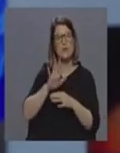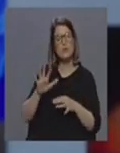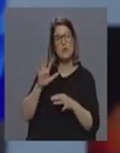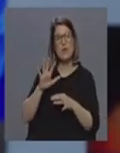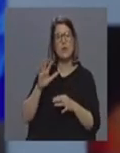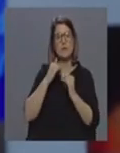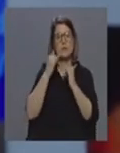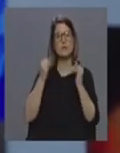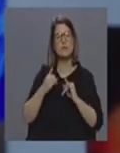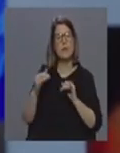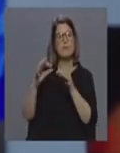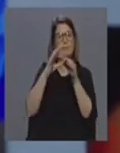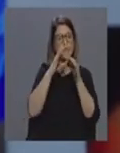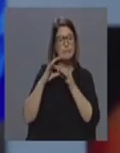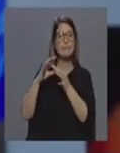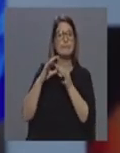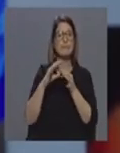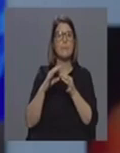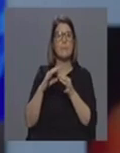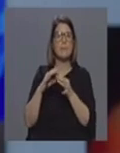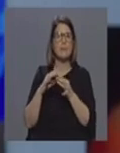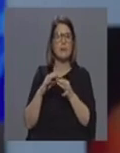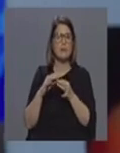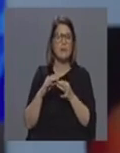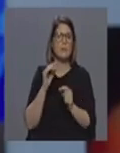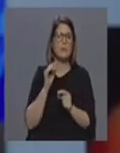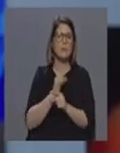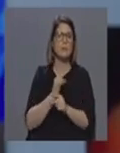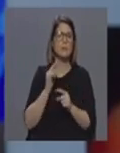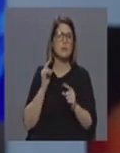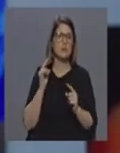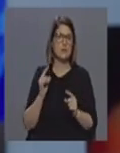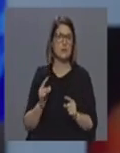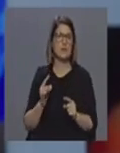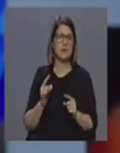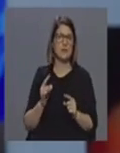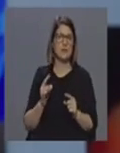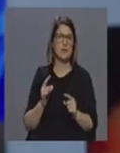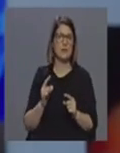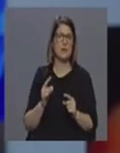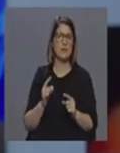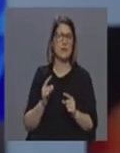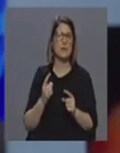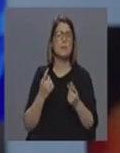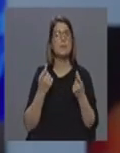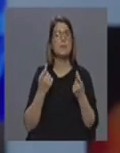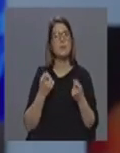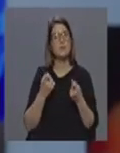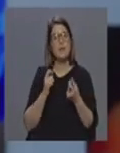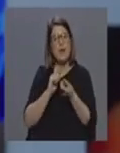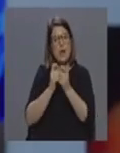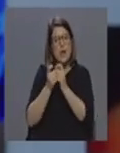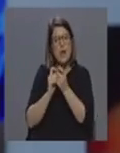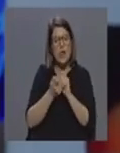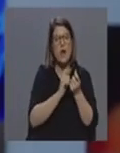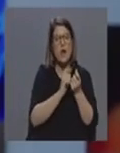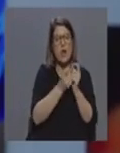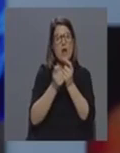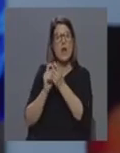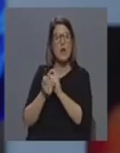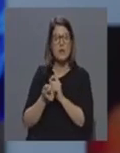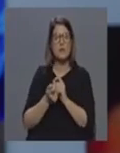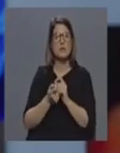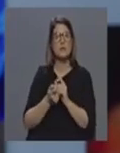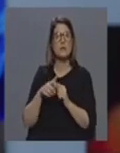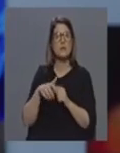internacional porque ao FIOCAD entanto tem que ser devidamente ajustada entanto consoante a realidade